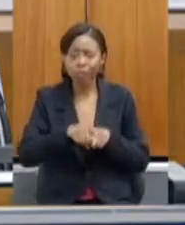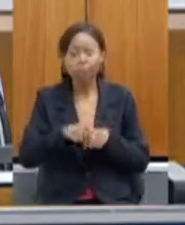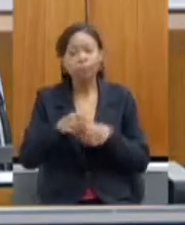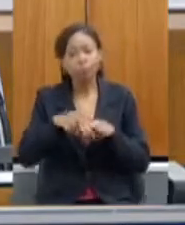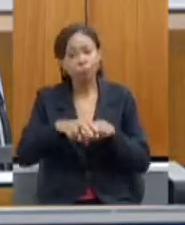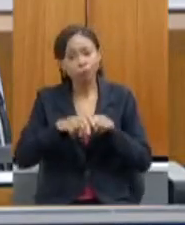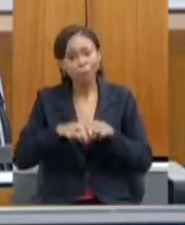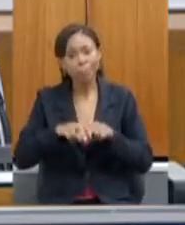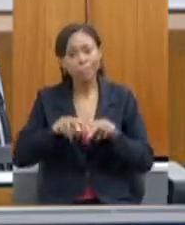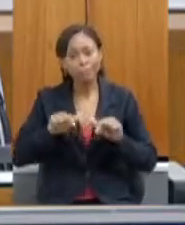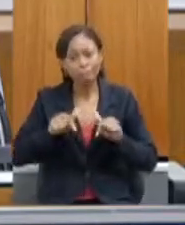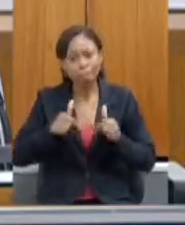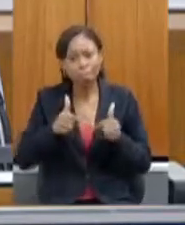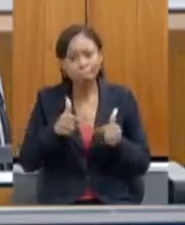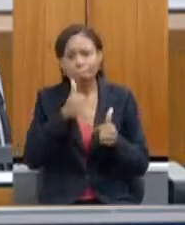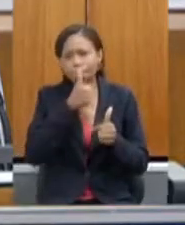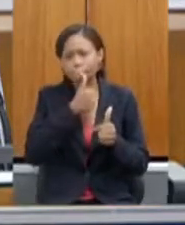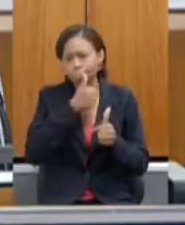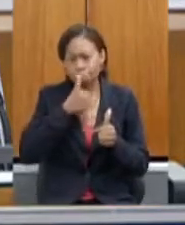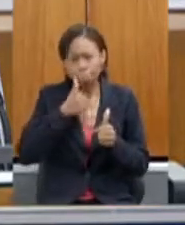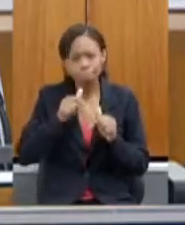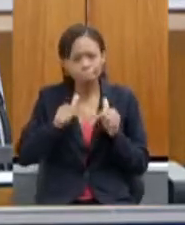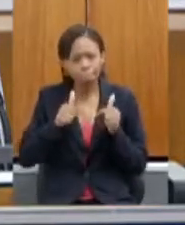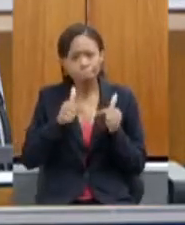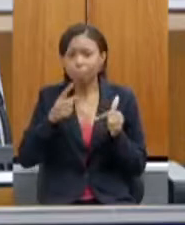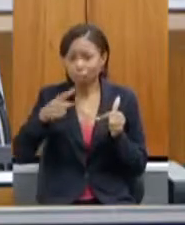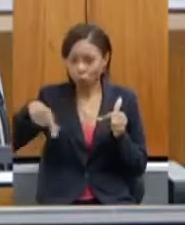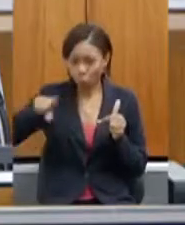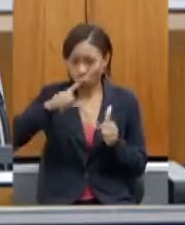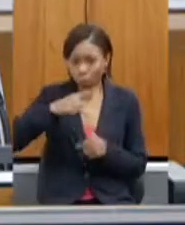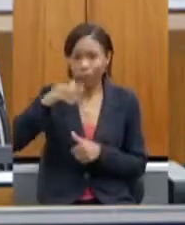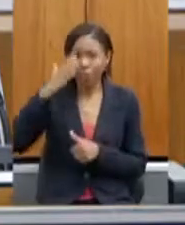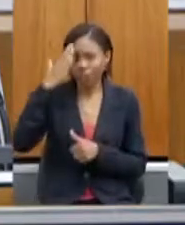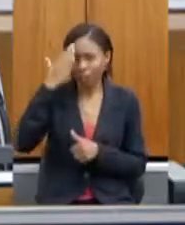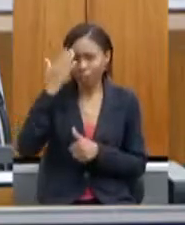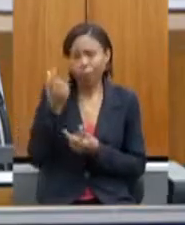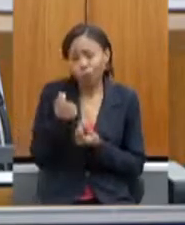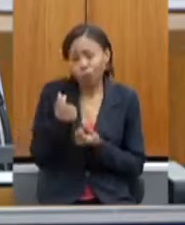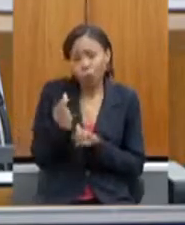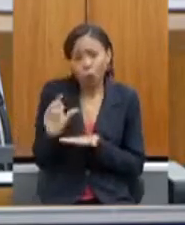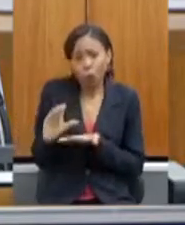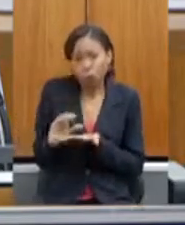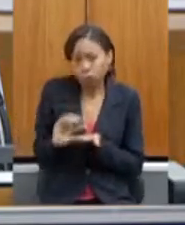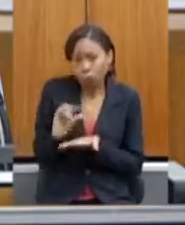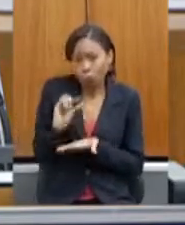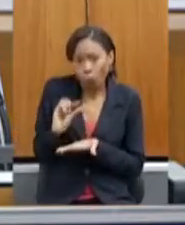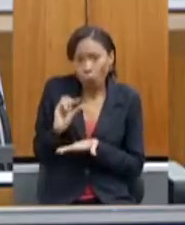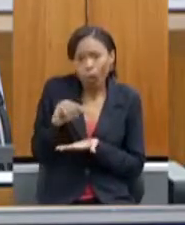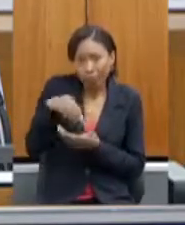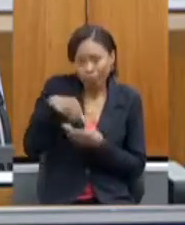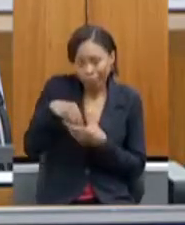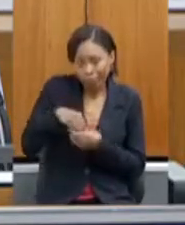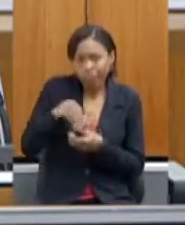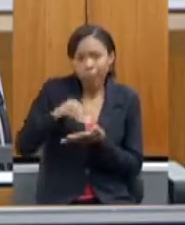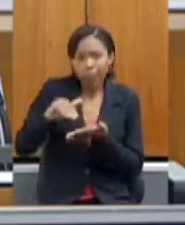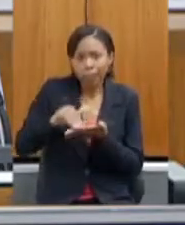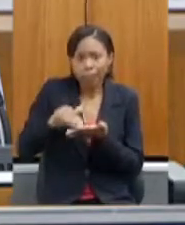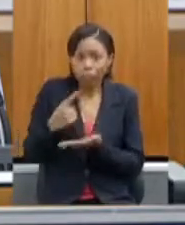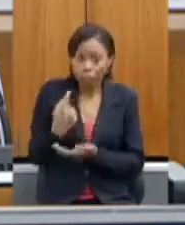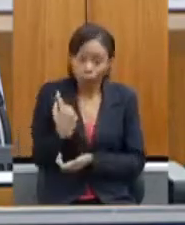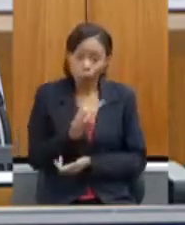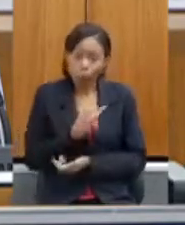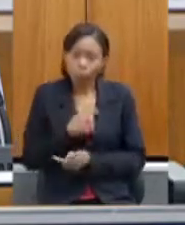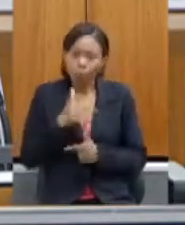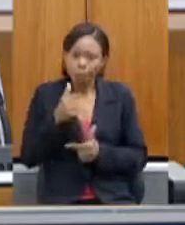grande todos vocês sabem dos nossos poucos recursos na secretaria que nós temos um empenho muito grande com as ações de